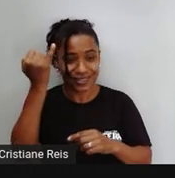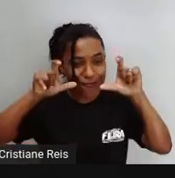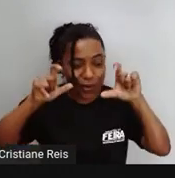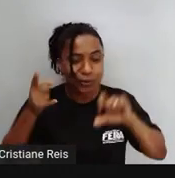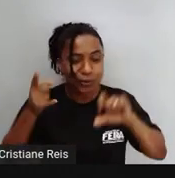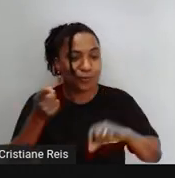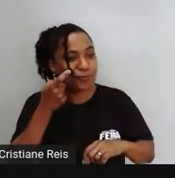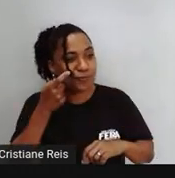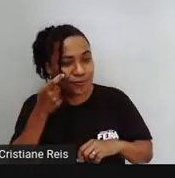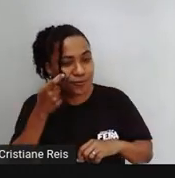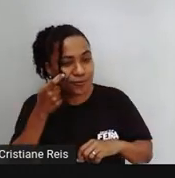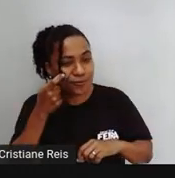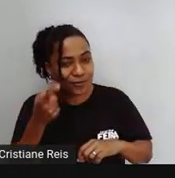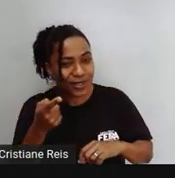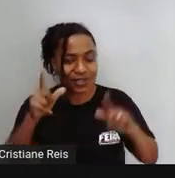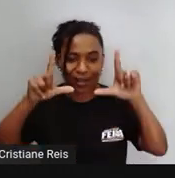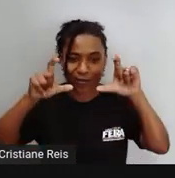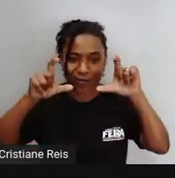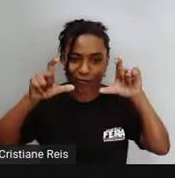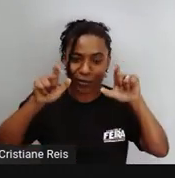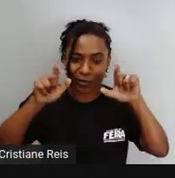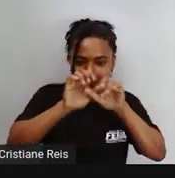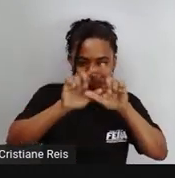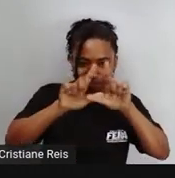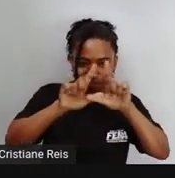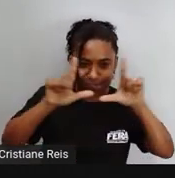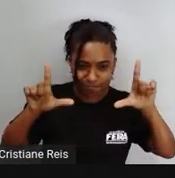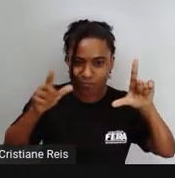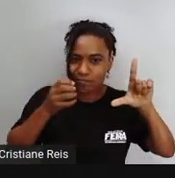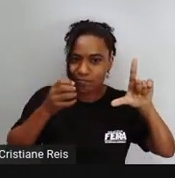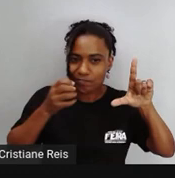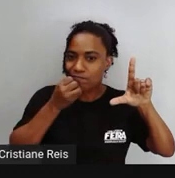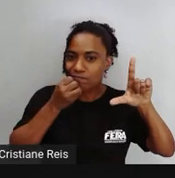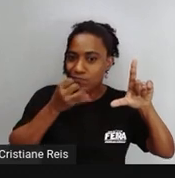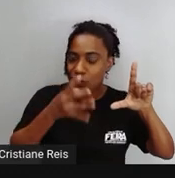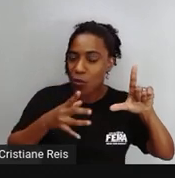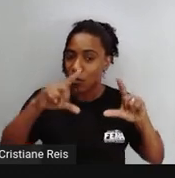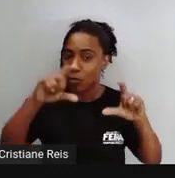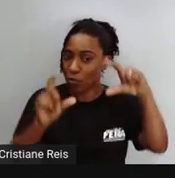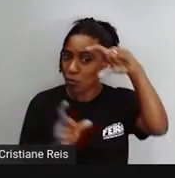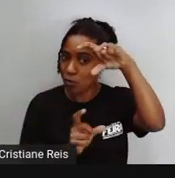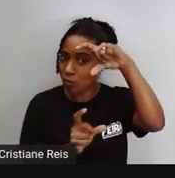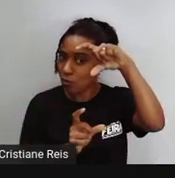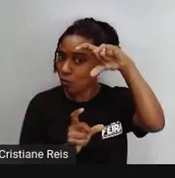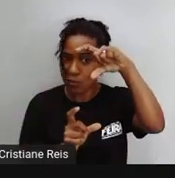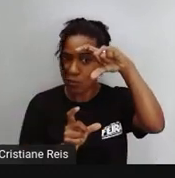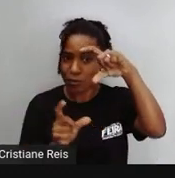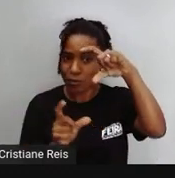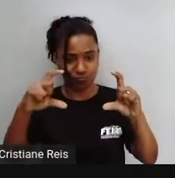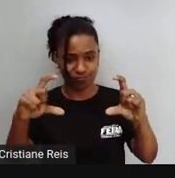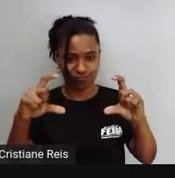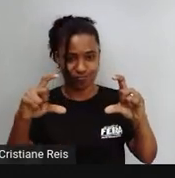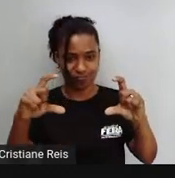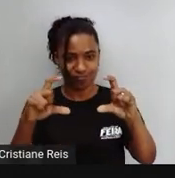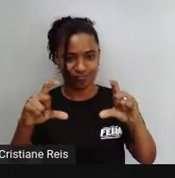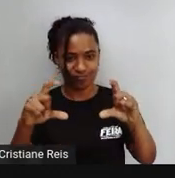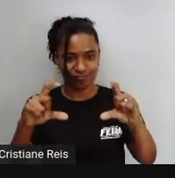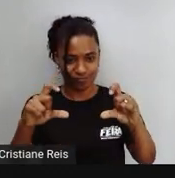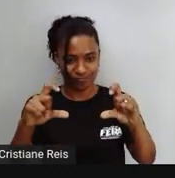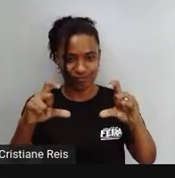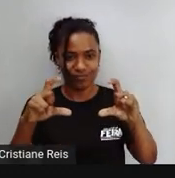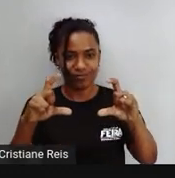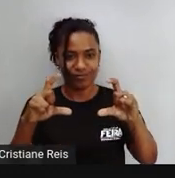A qualidade Se está bem nítida Coloque o celular Na posição Horizontal Ok?